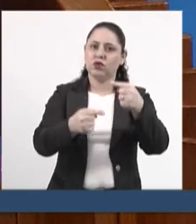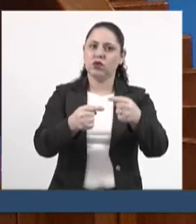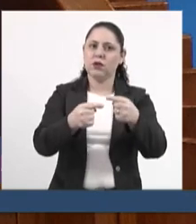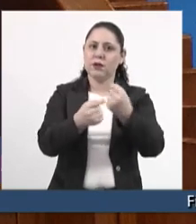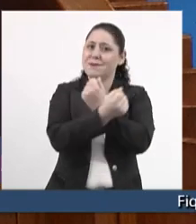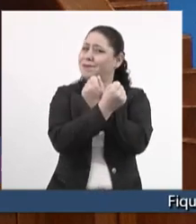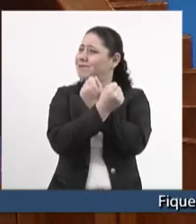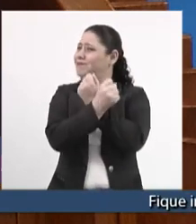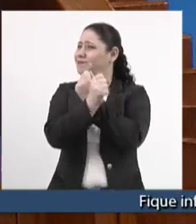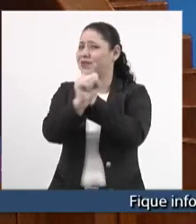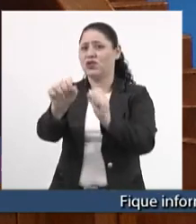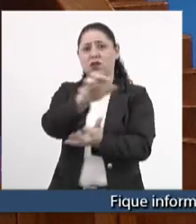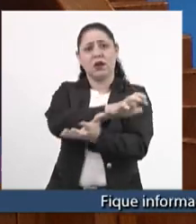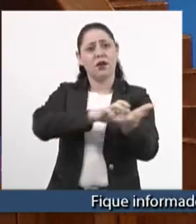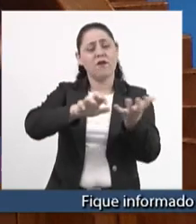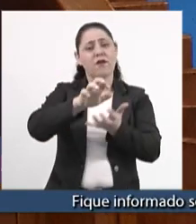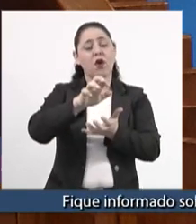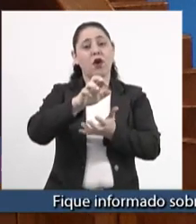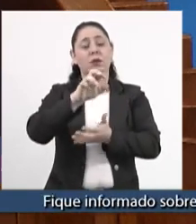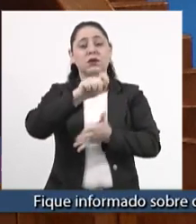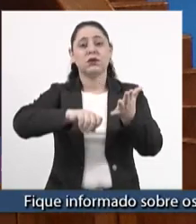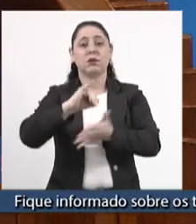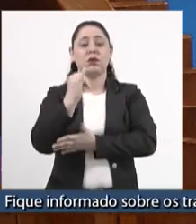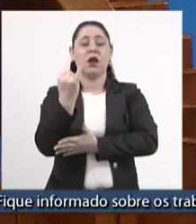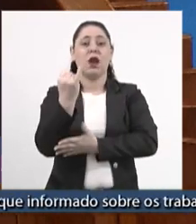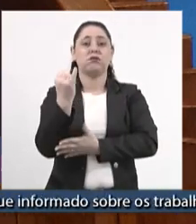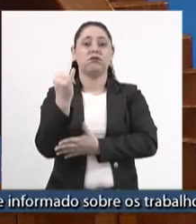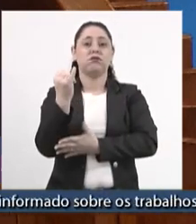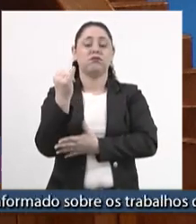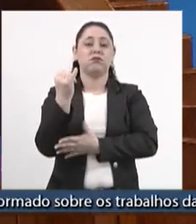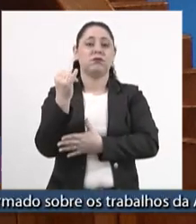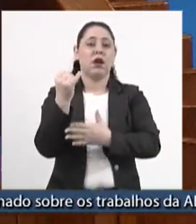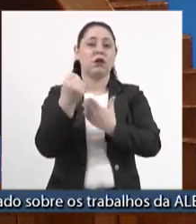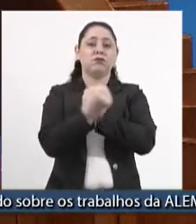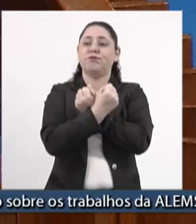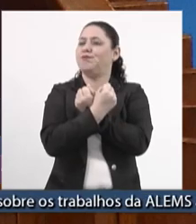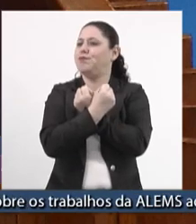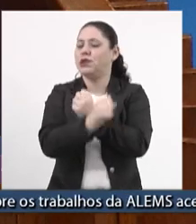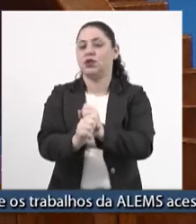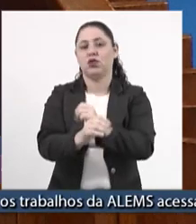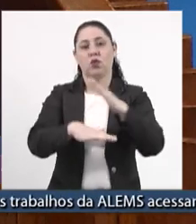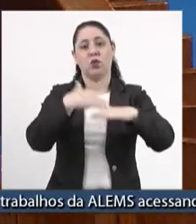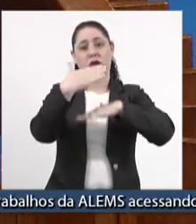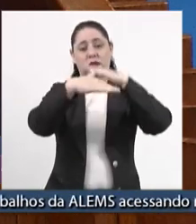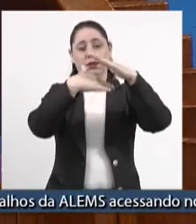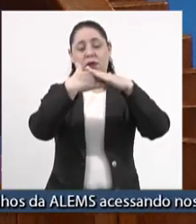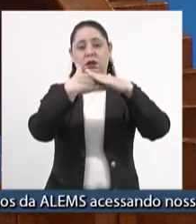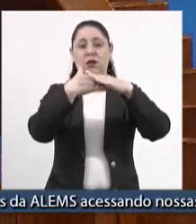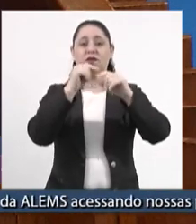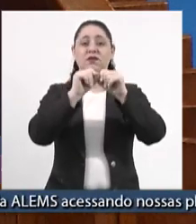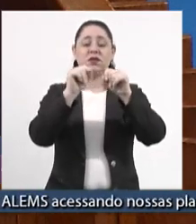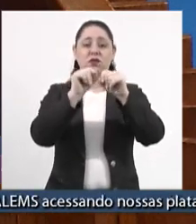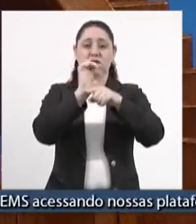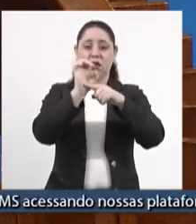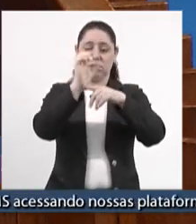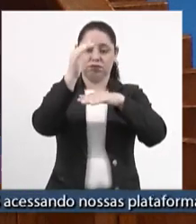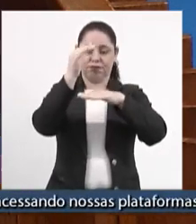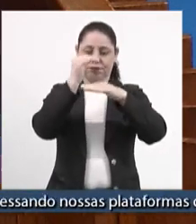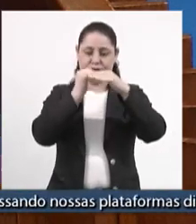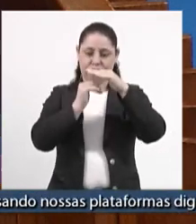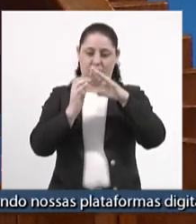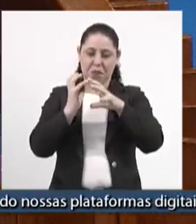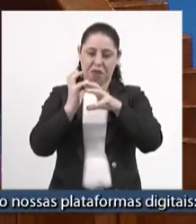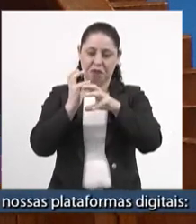impedir uma reforma tributária que vai cercear a nossa capacidade de crescimento, vai cercear a capacidade do Estado a